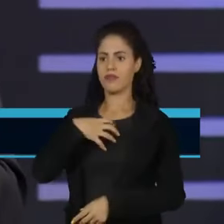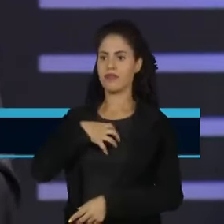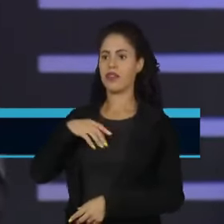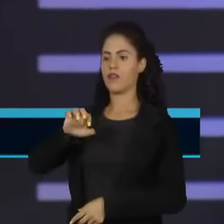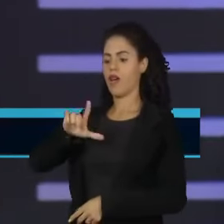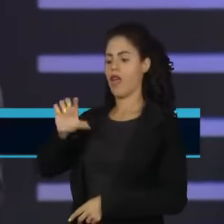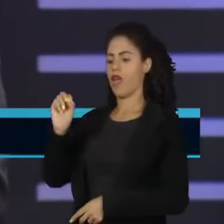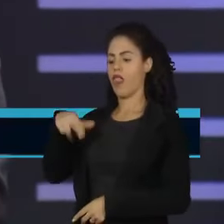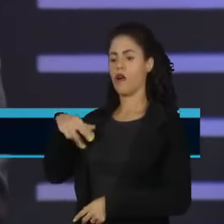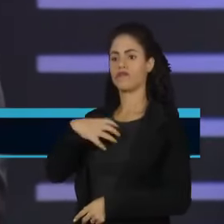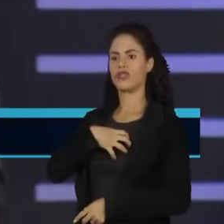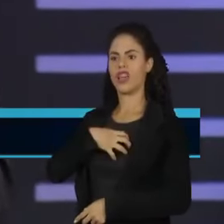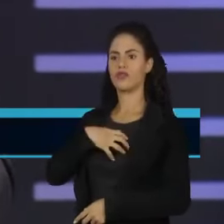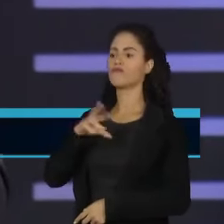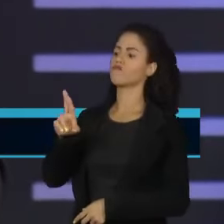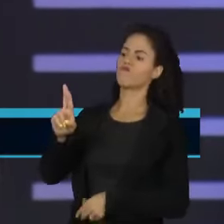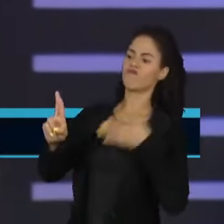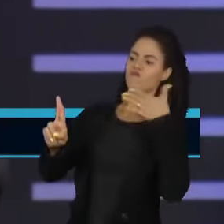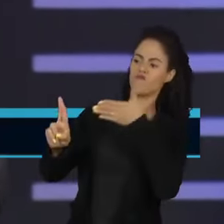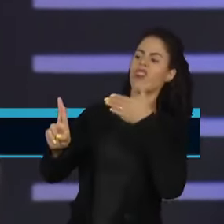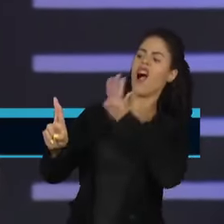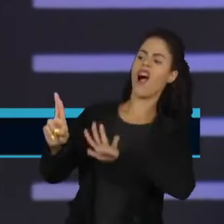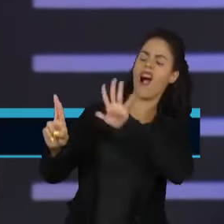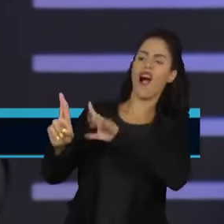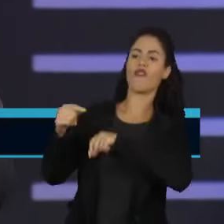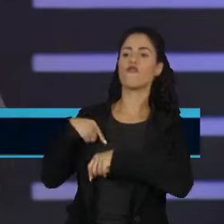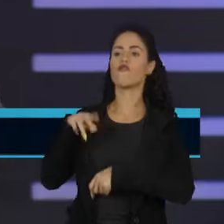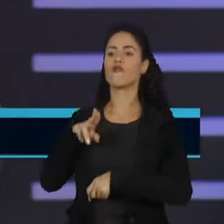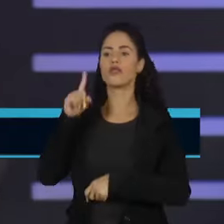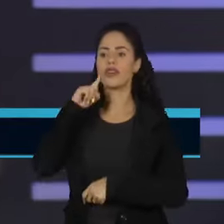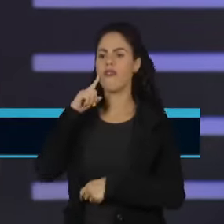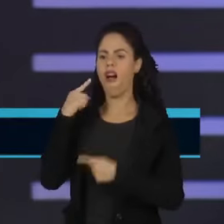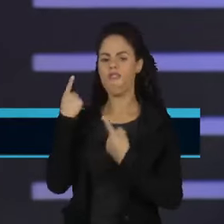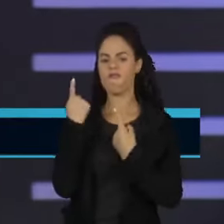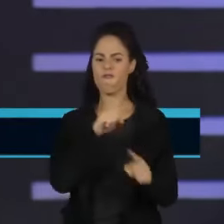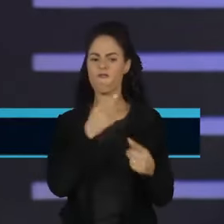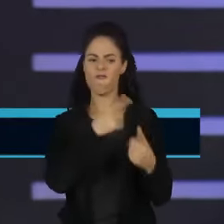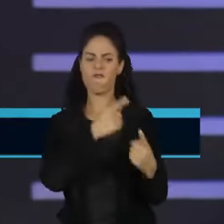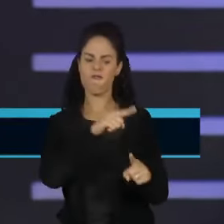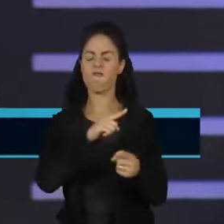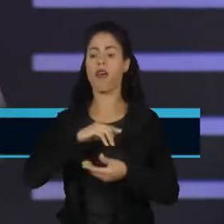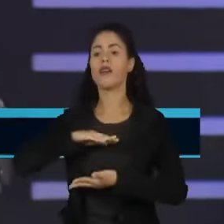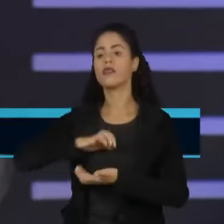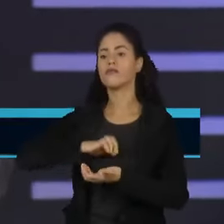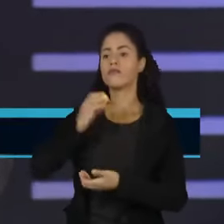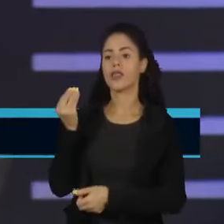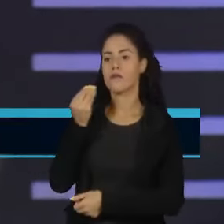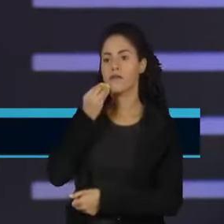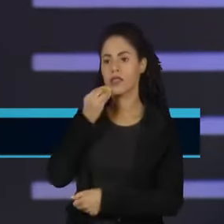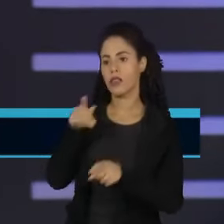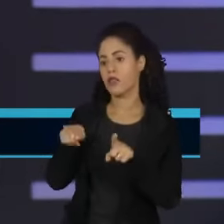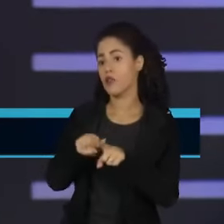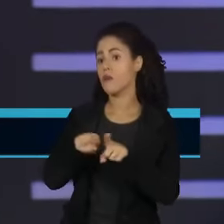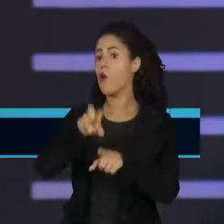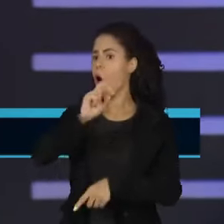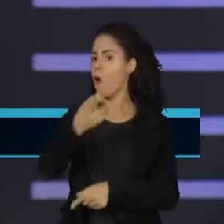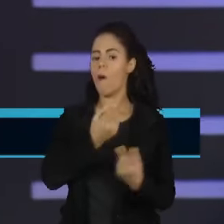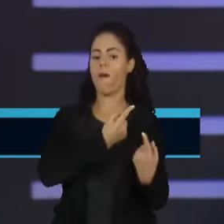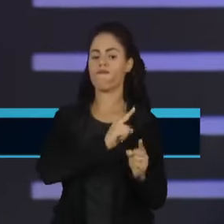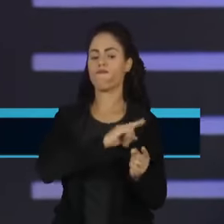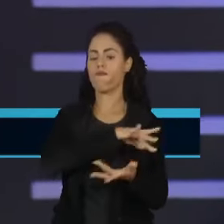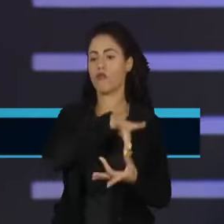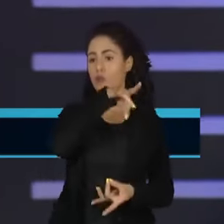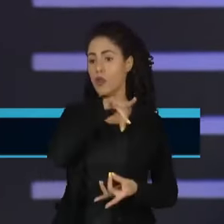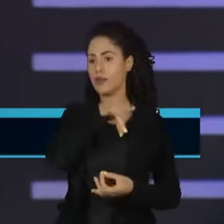Musk, iriam falar o quê? Nossa, vamos usar isso para bater no STF, para bater no campo democrático.